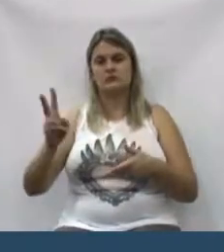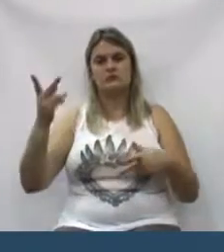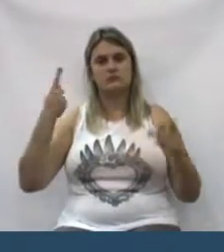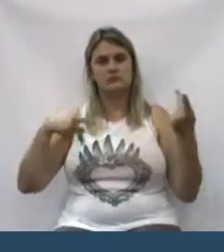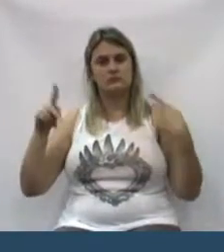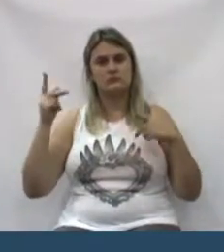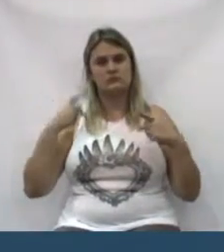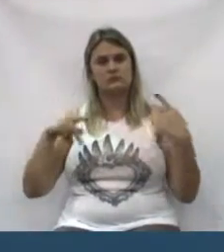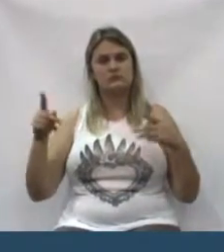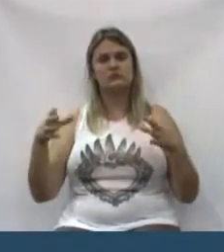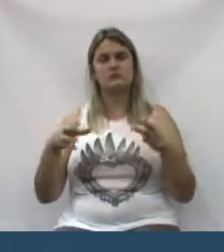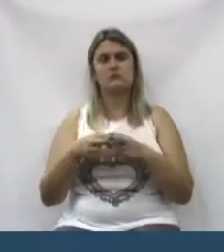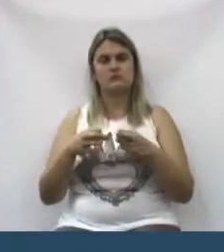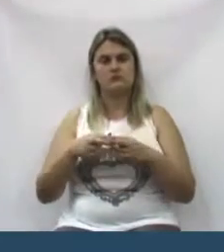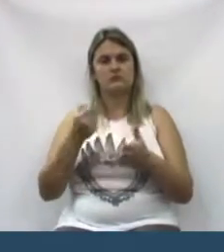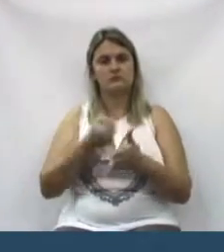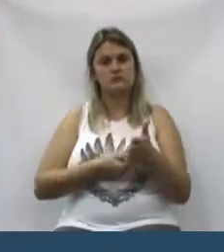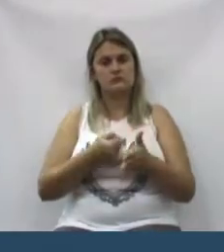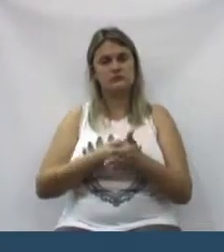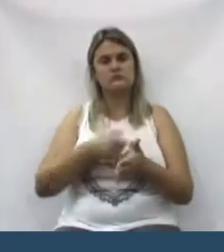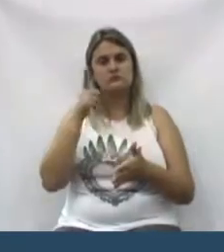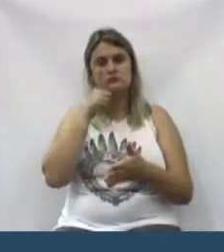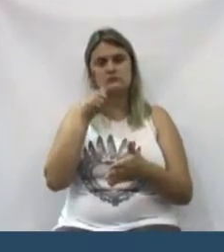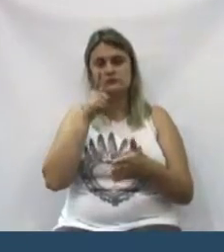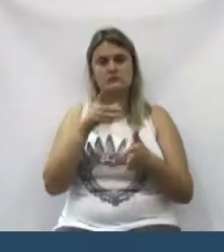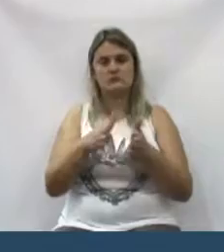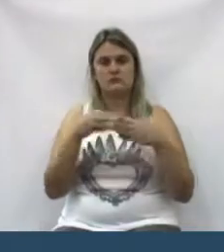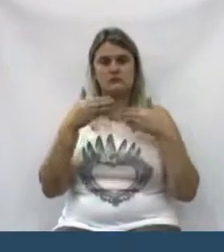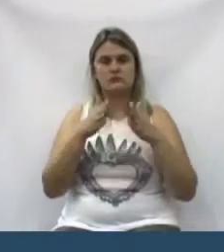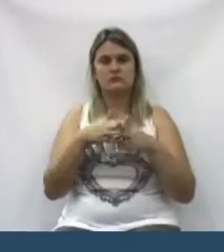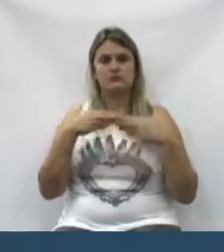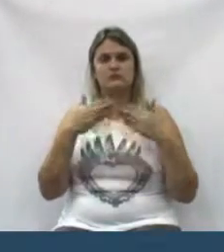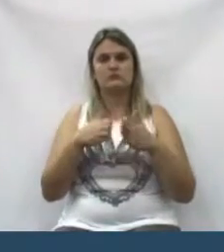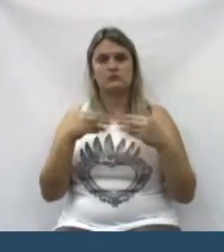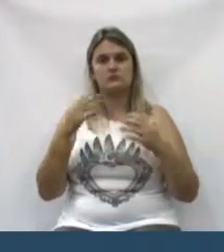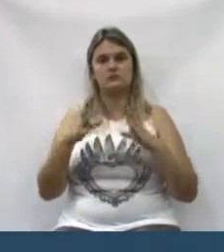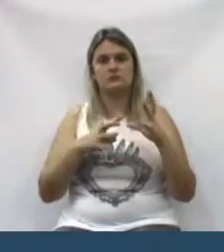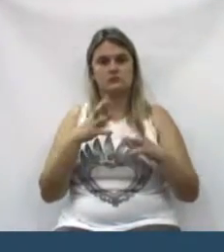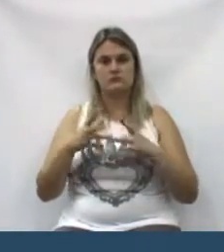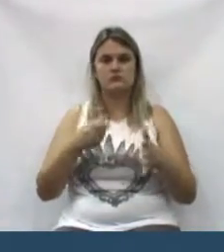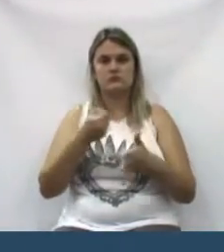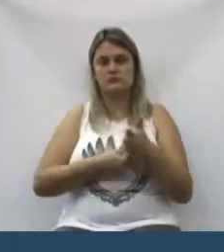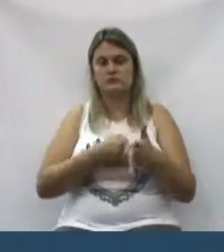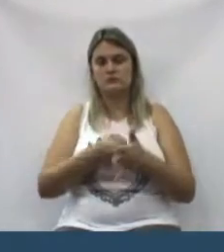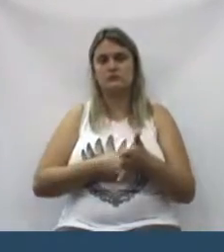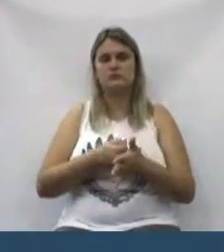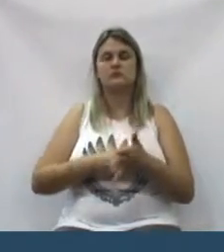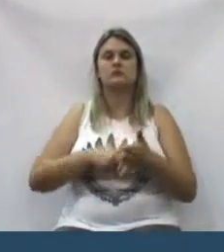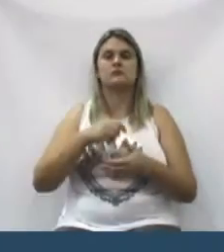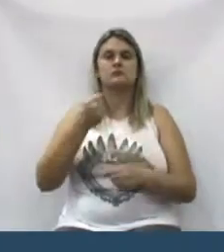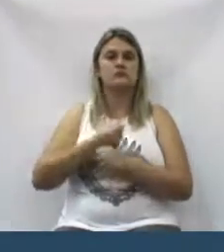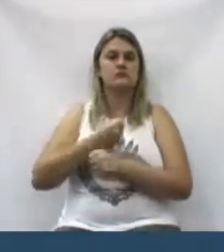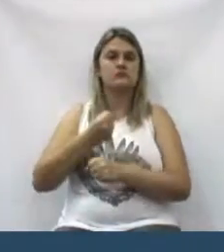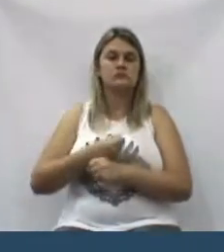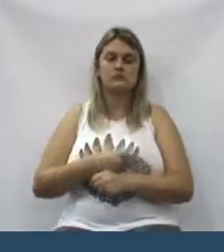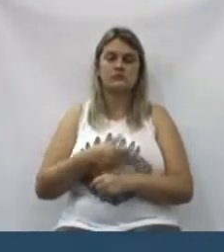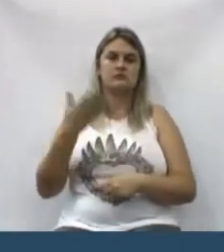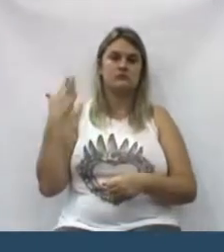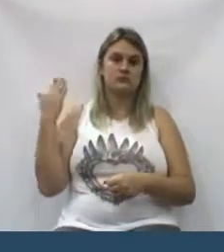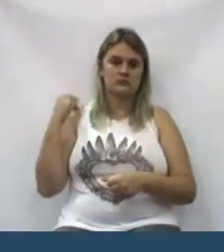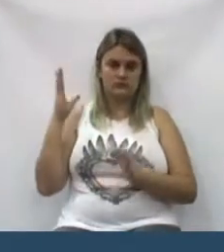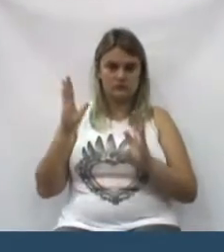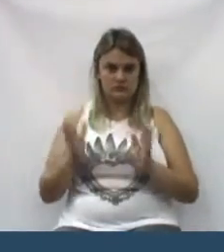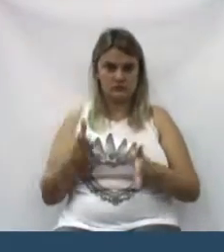políticos vinham pedindo, brigando. E era uma luta muito grande